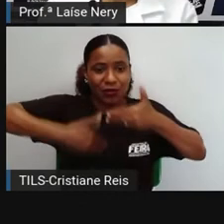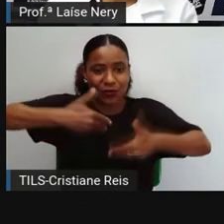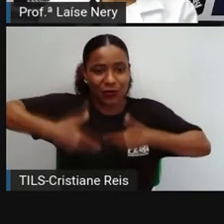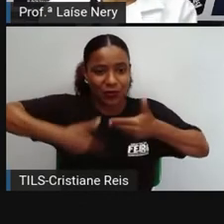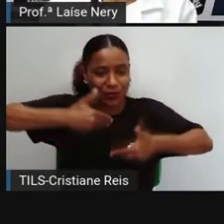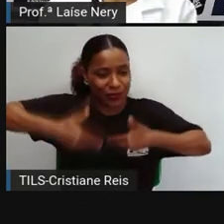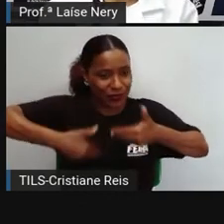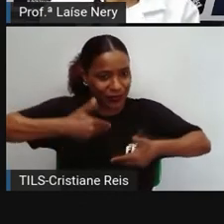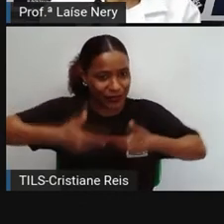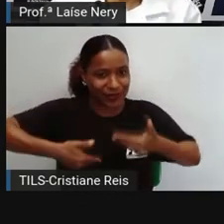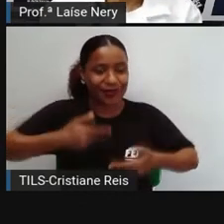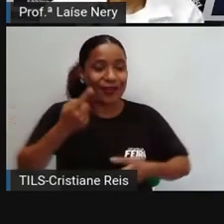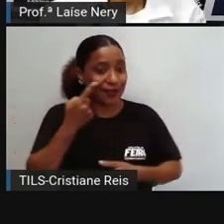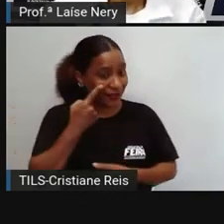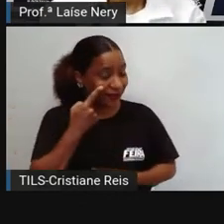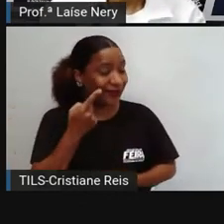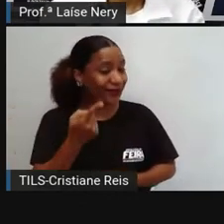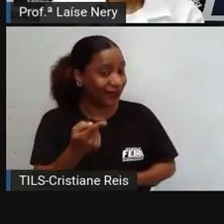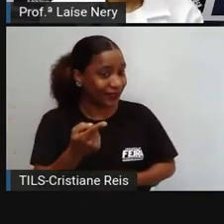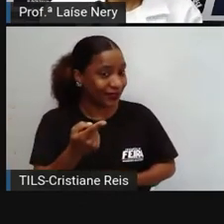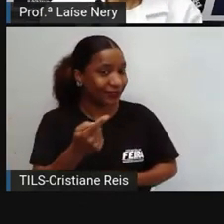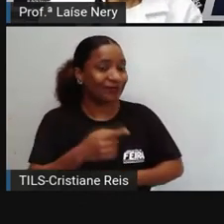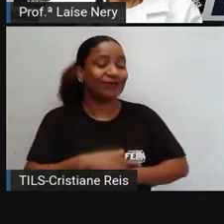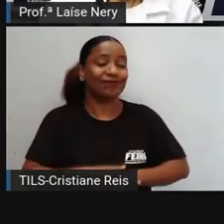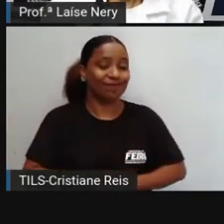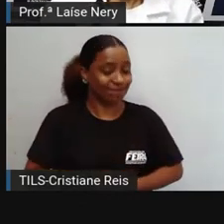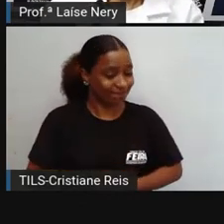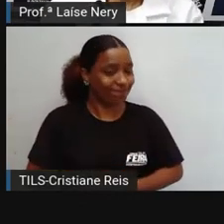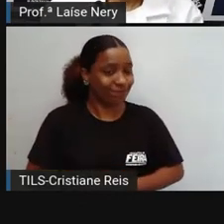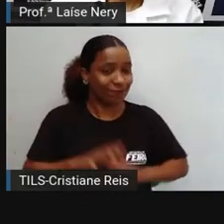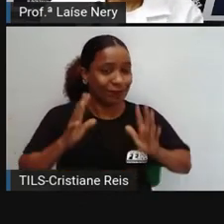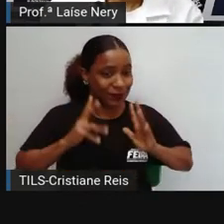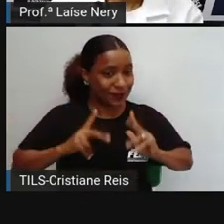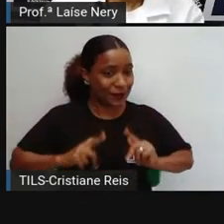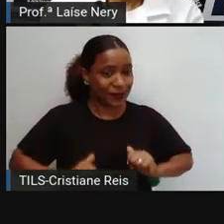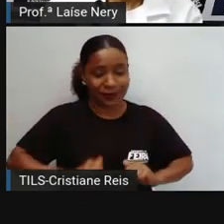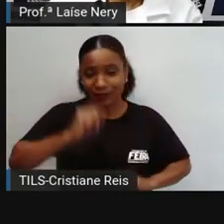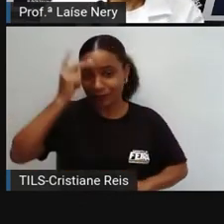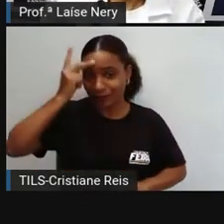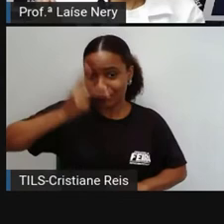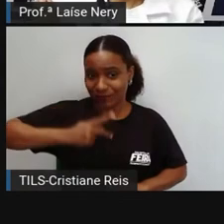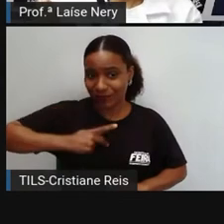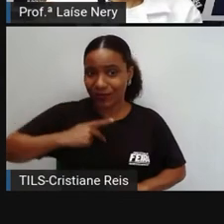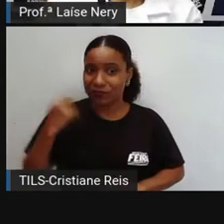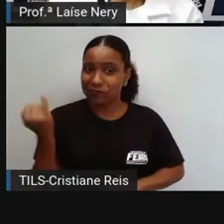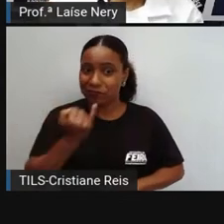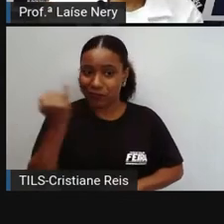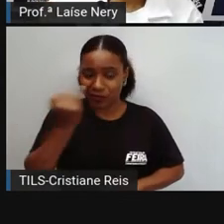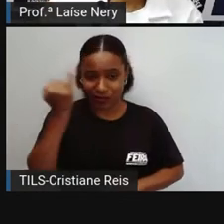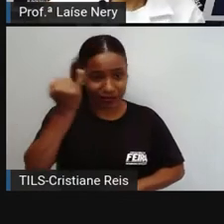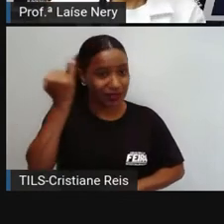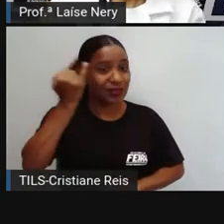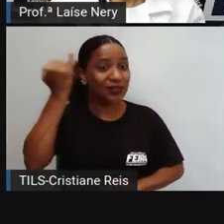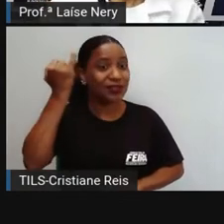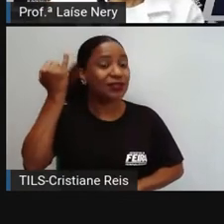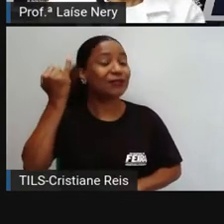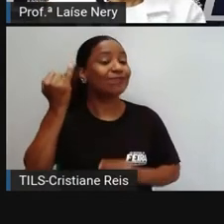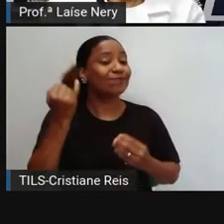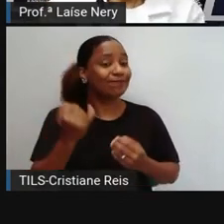nós temos visto que a higiene pessoal tem sido uma ferramenta muito poderosa